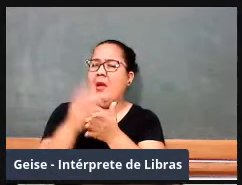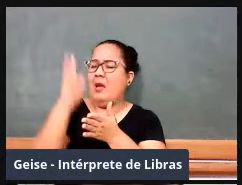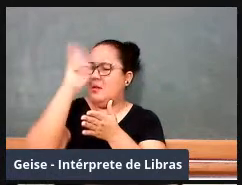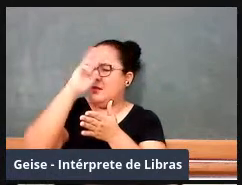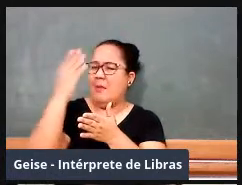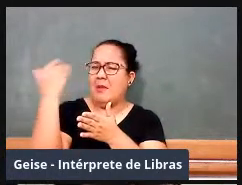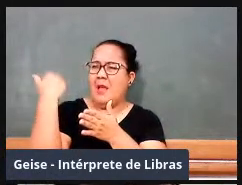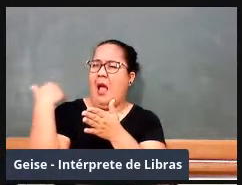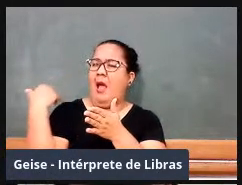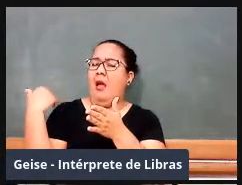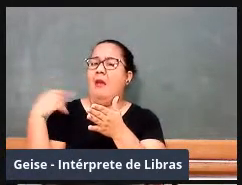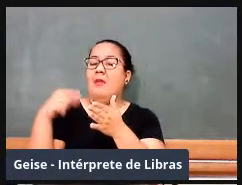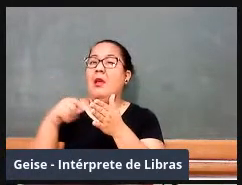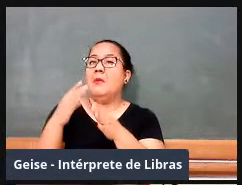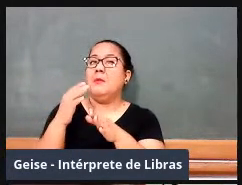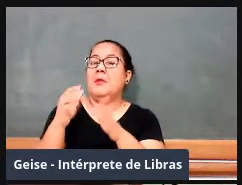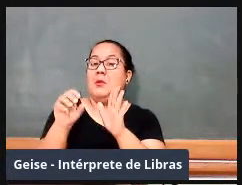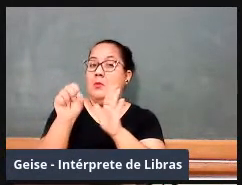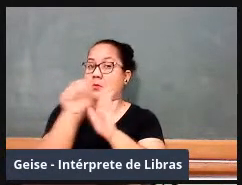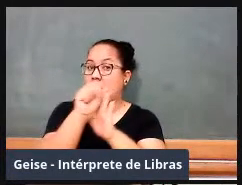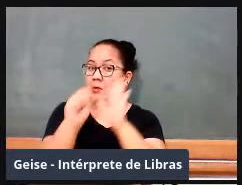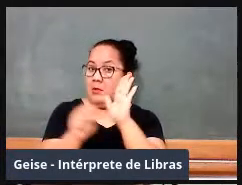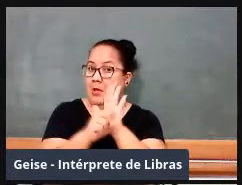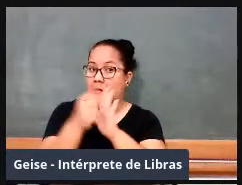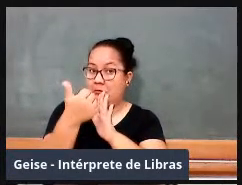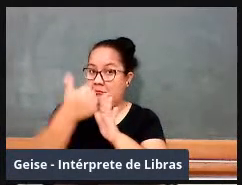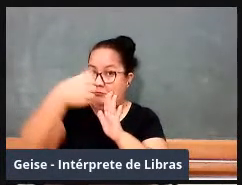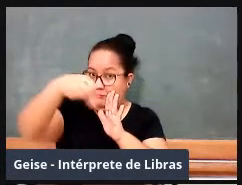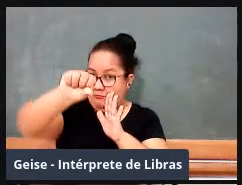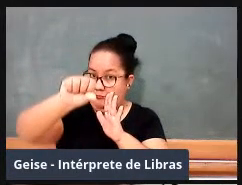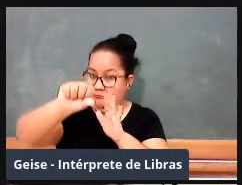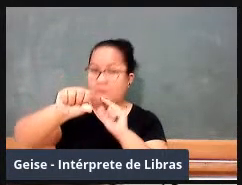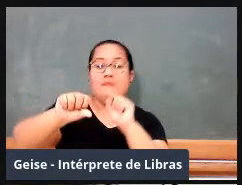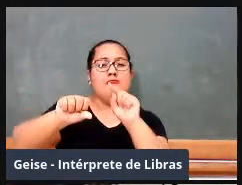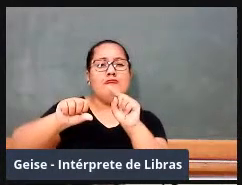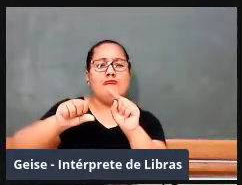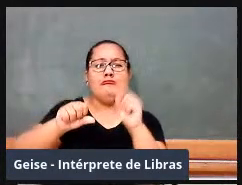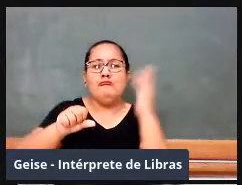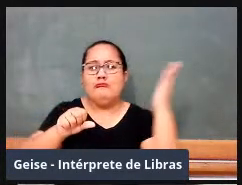século XIX, onde você vê retratado